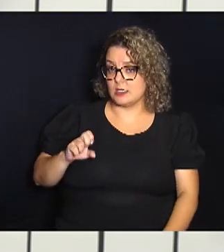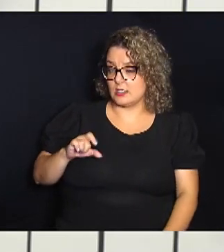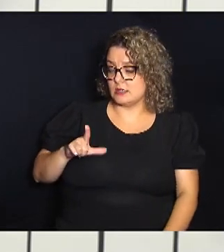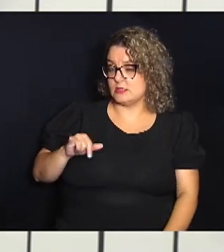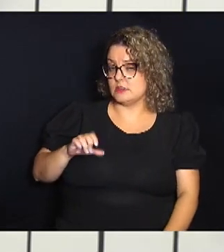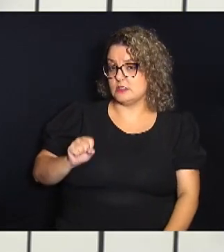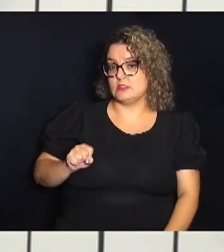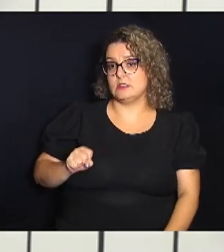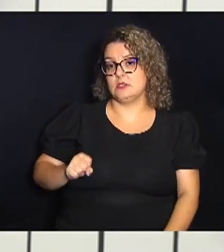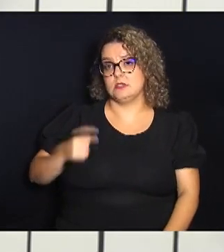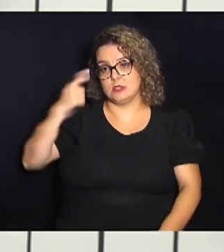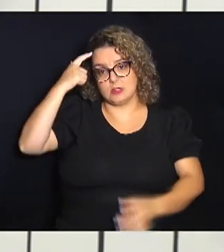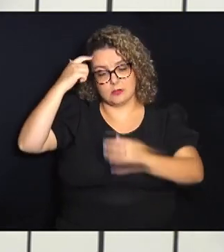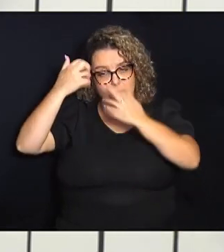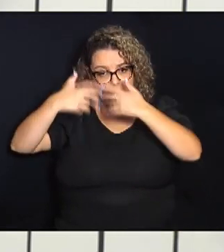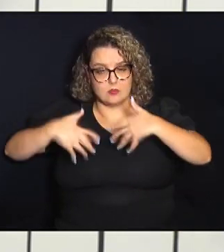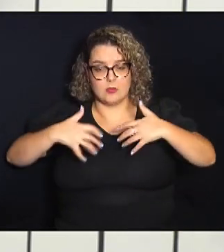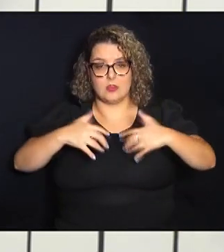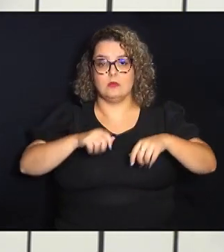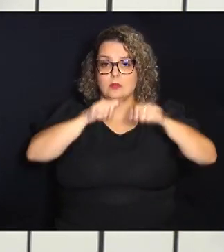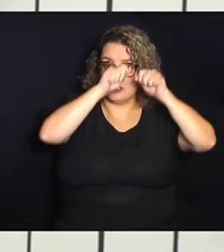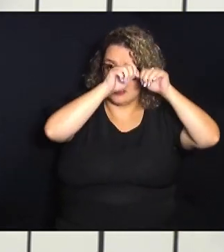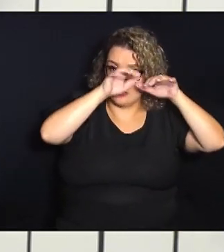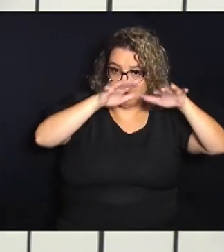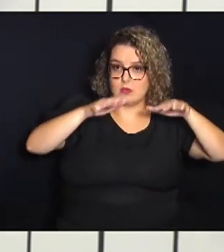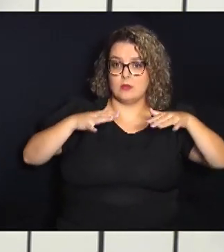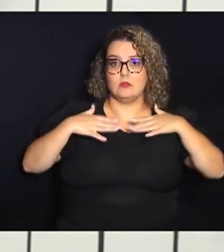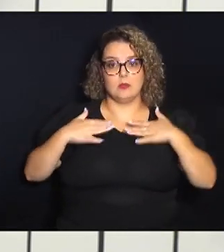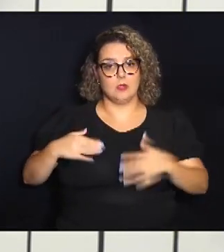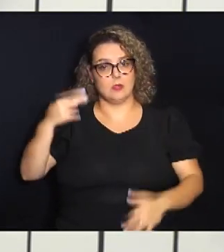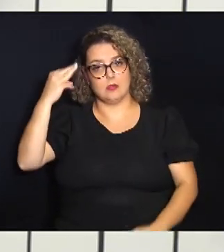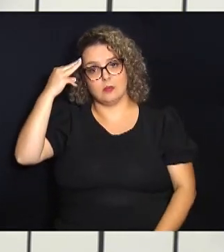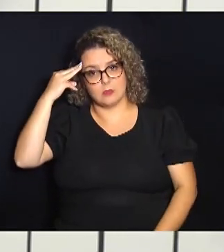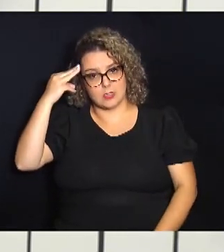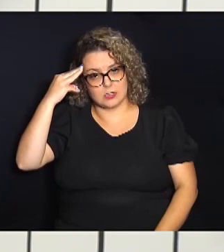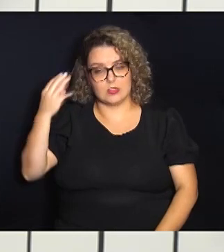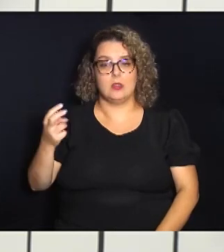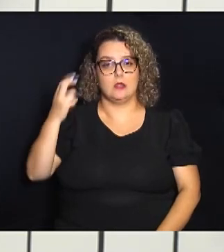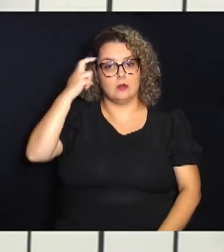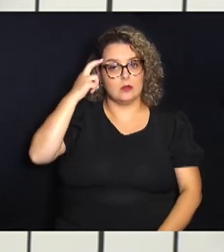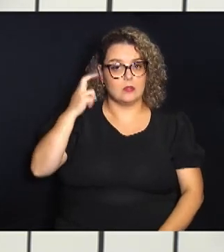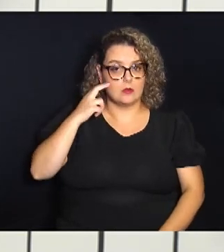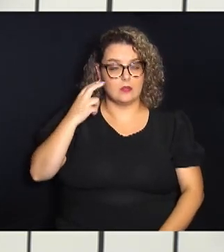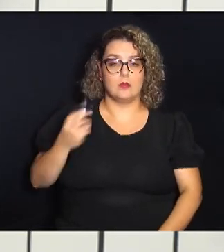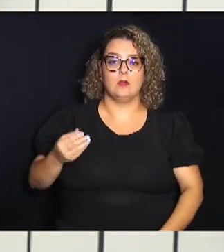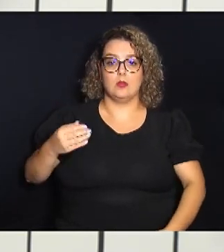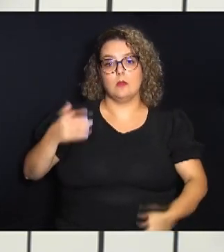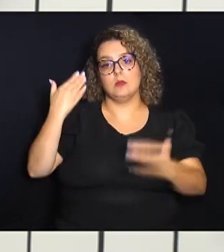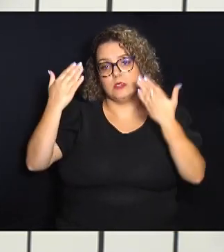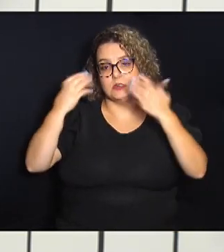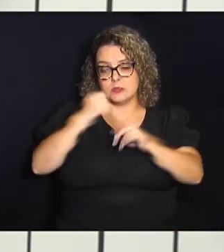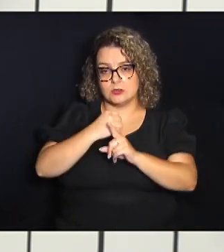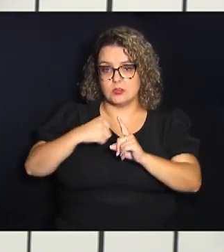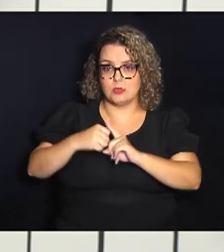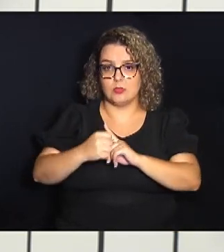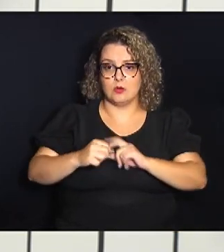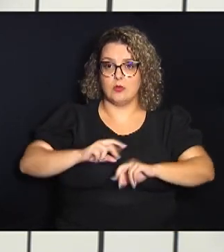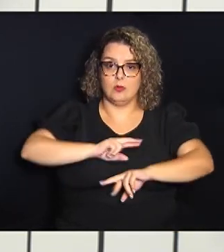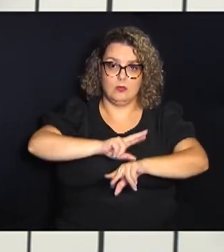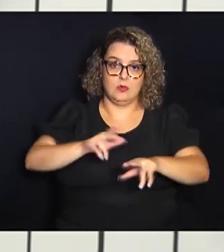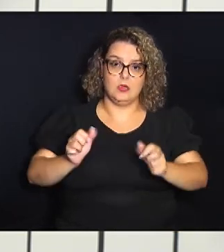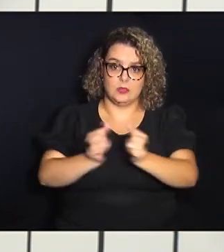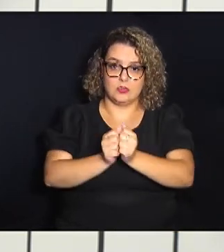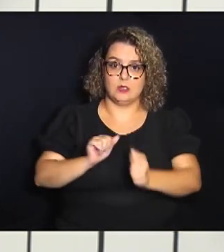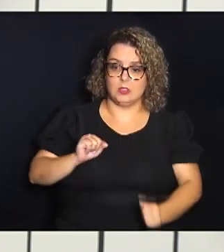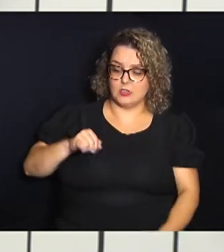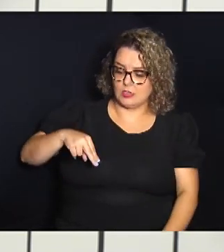autismo ou deficiências físicas, mental, intelectual, psicossocial ou múltipla, que causem incontinência